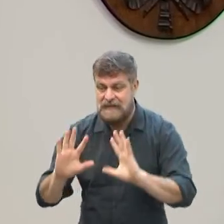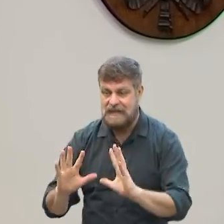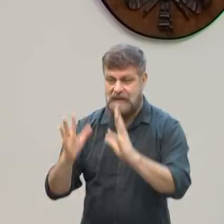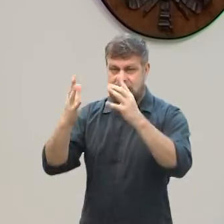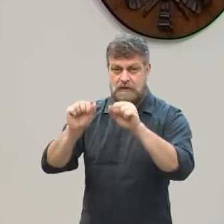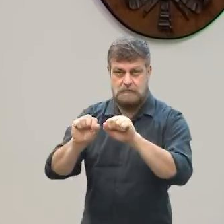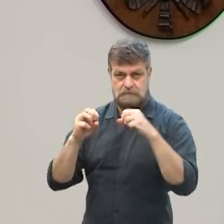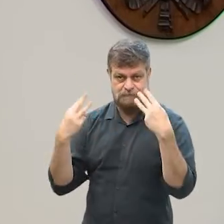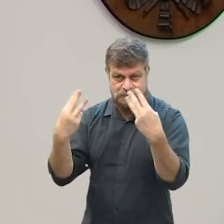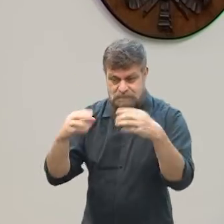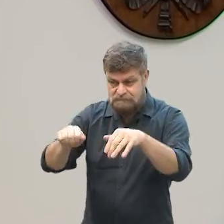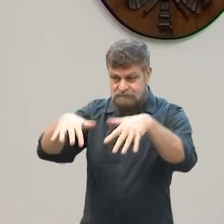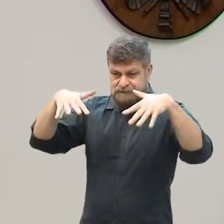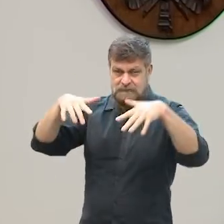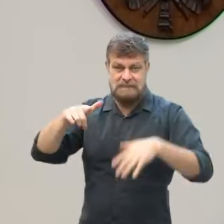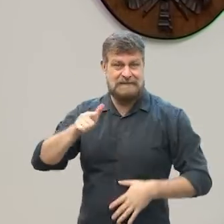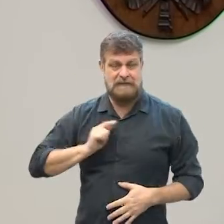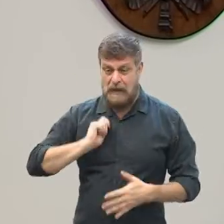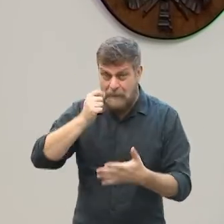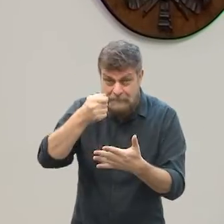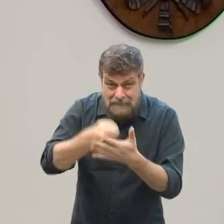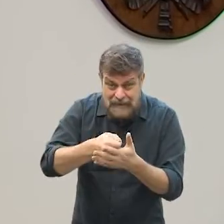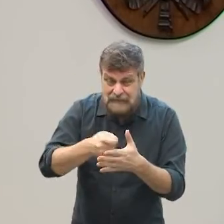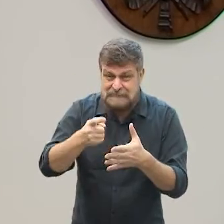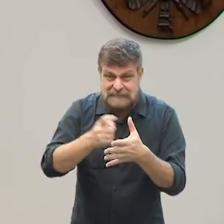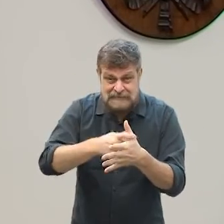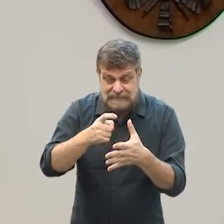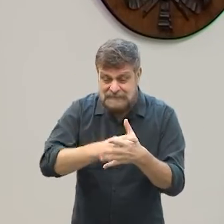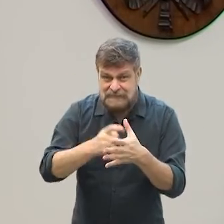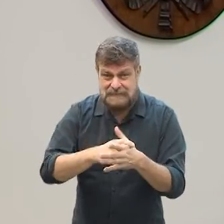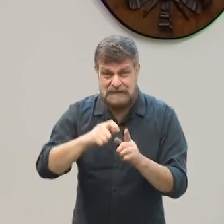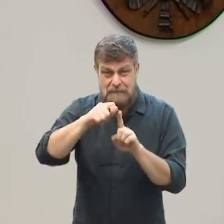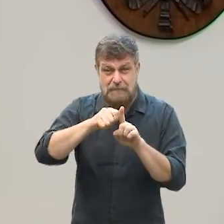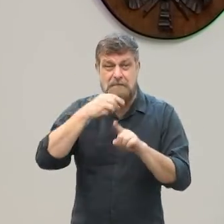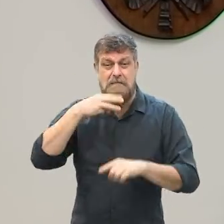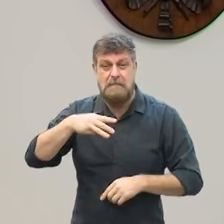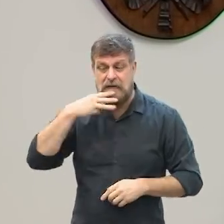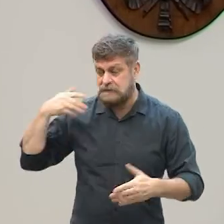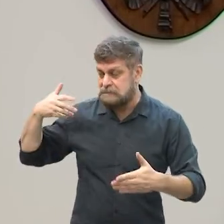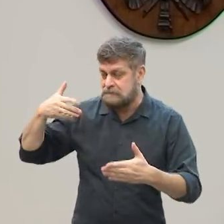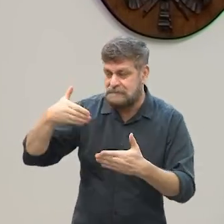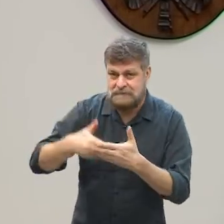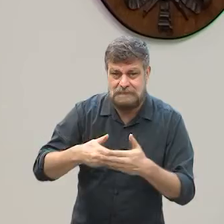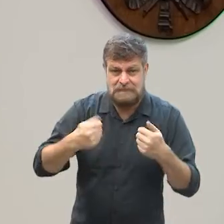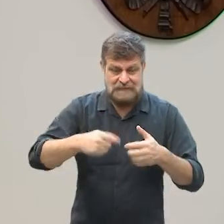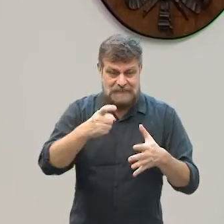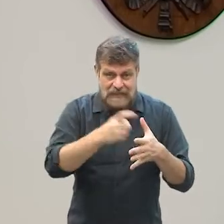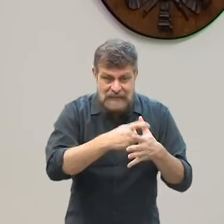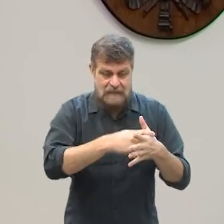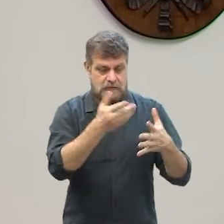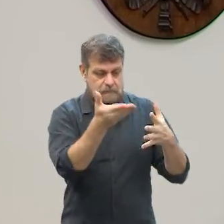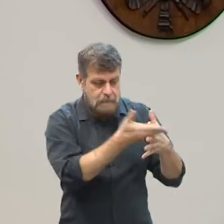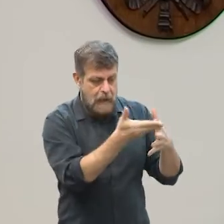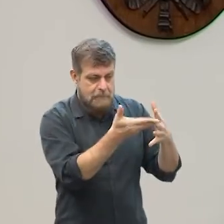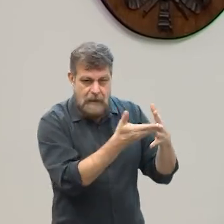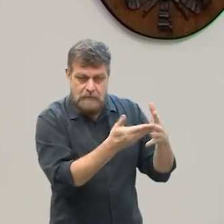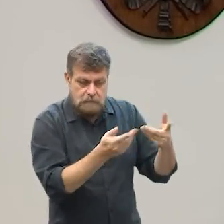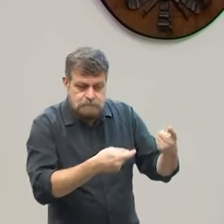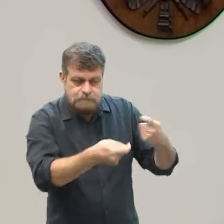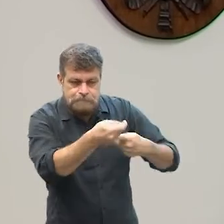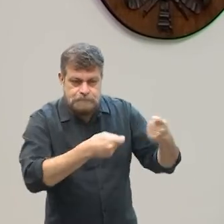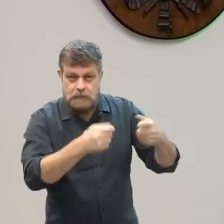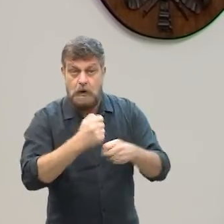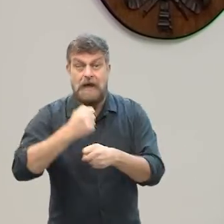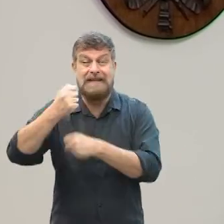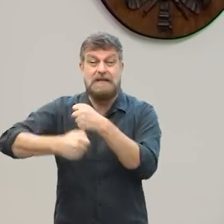conseguindo pagar as contas desde março do ano passado, então é muito importante um Refis imediato, é importante a negociação daqueles Refis de